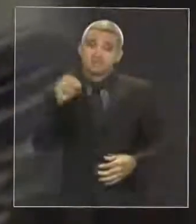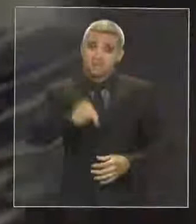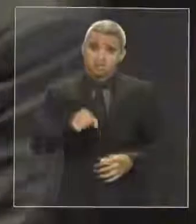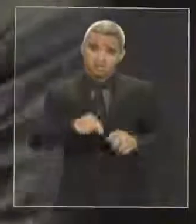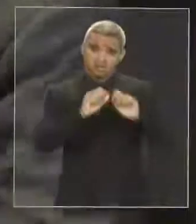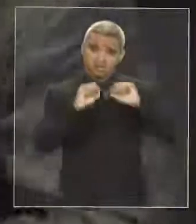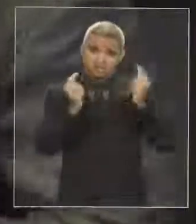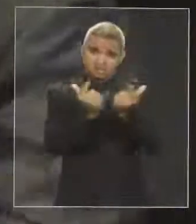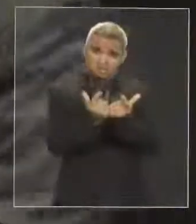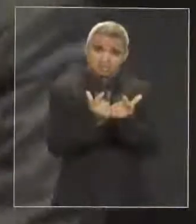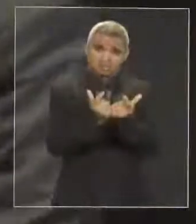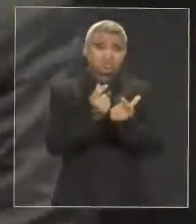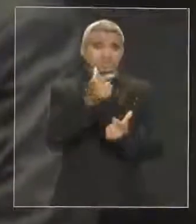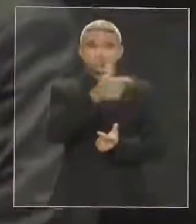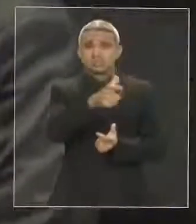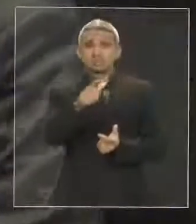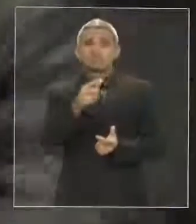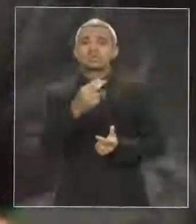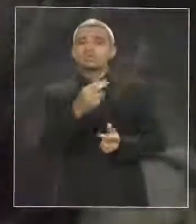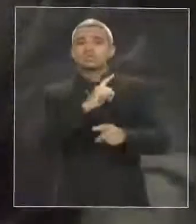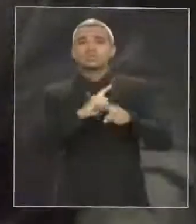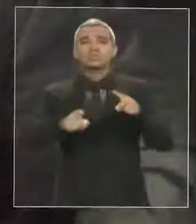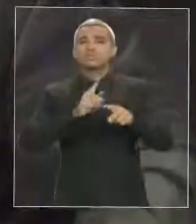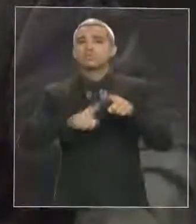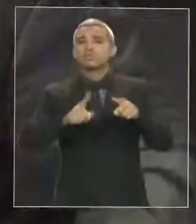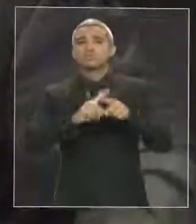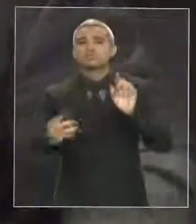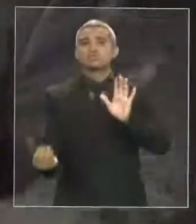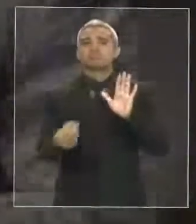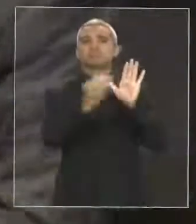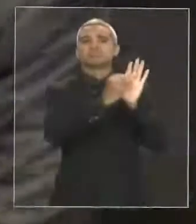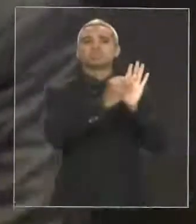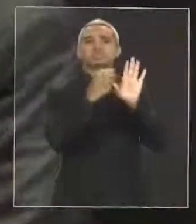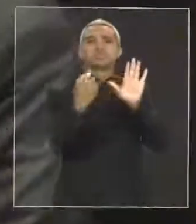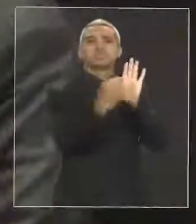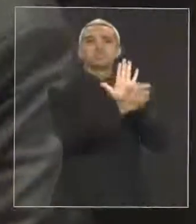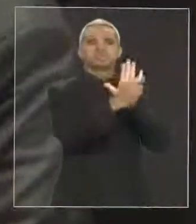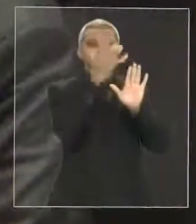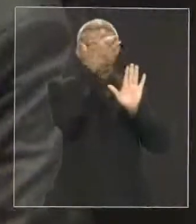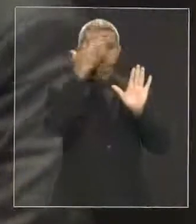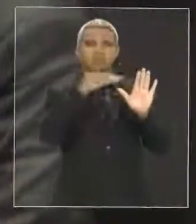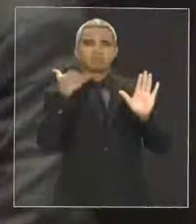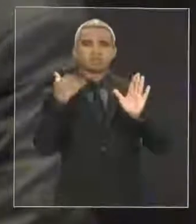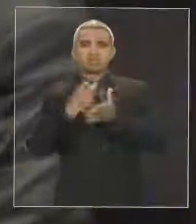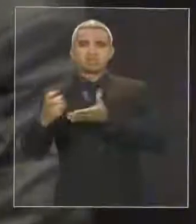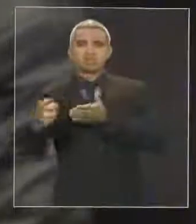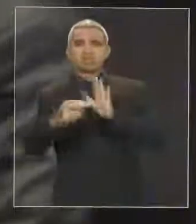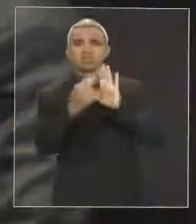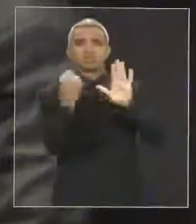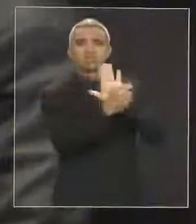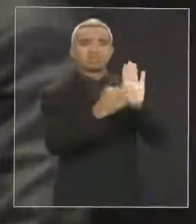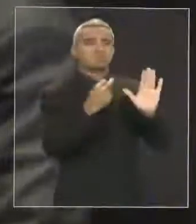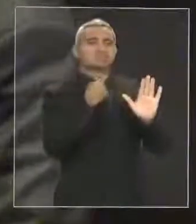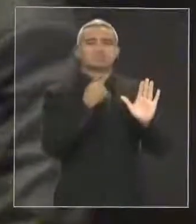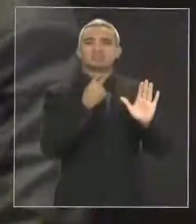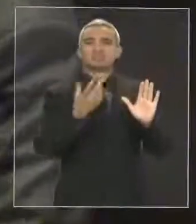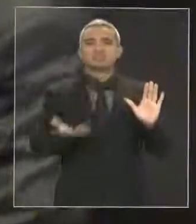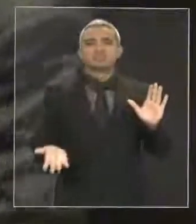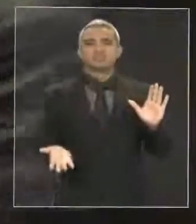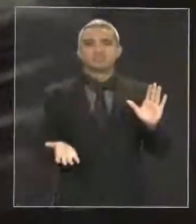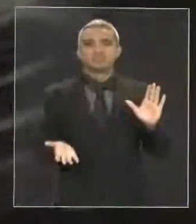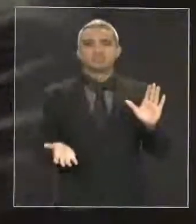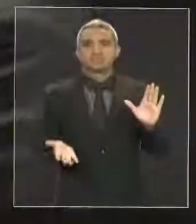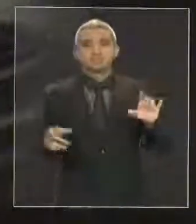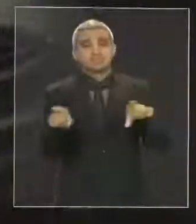nome de prédio público, de pessoas mortas, cumprindo o ditame da lei, pode colocar. E agora, mas nem averiguar